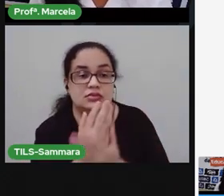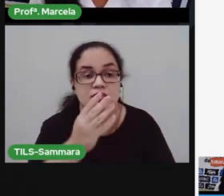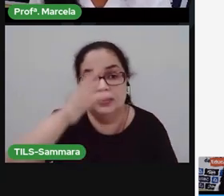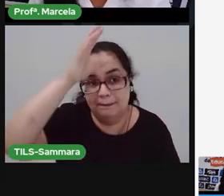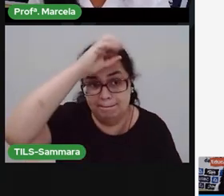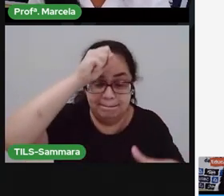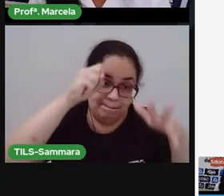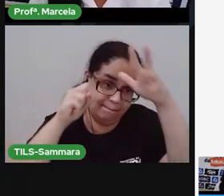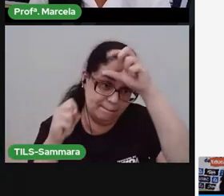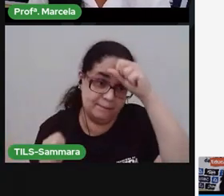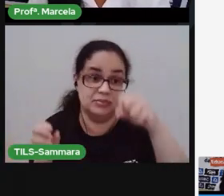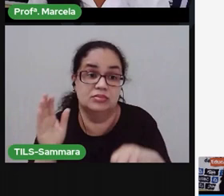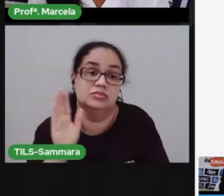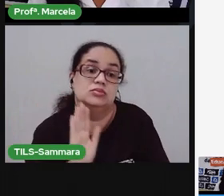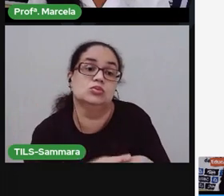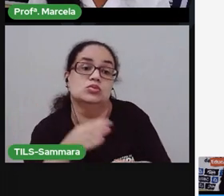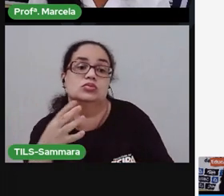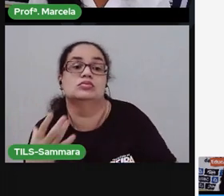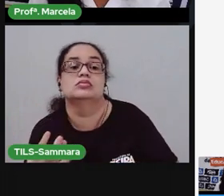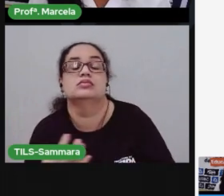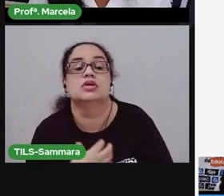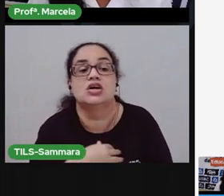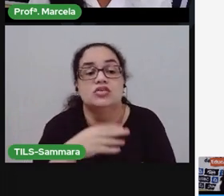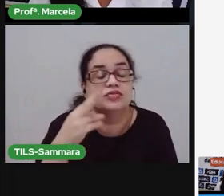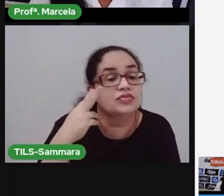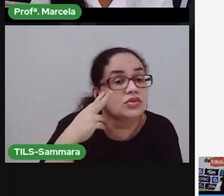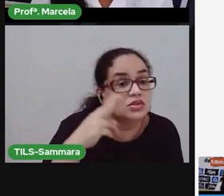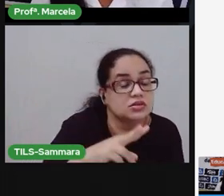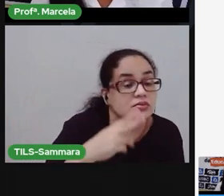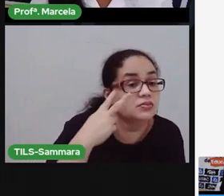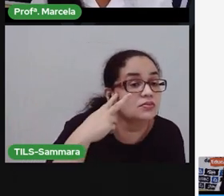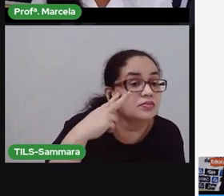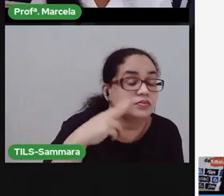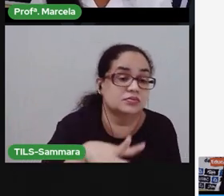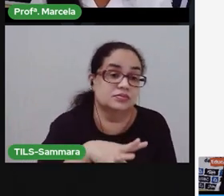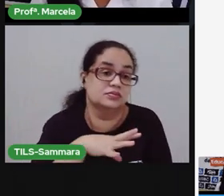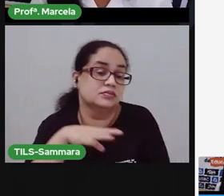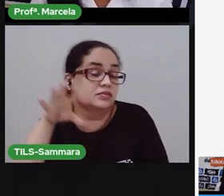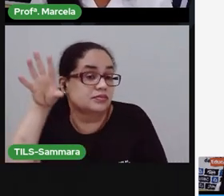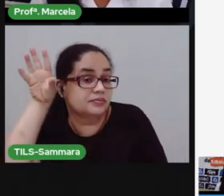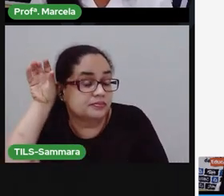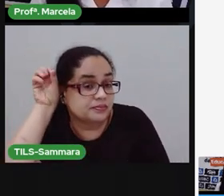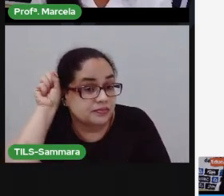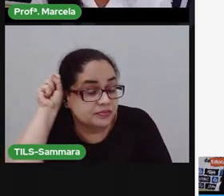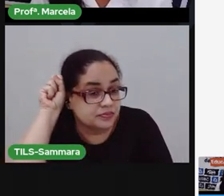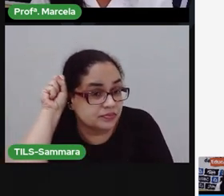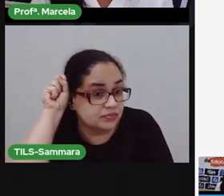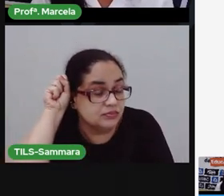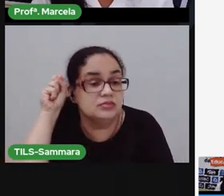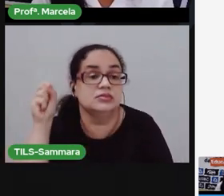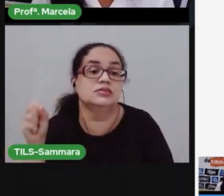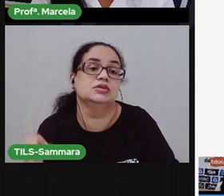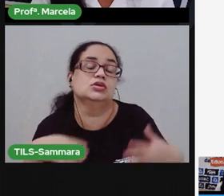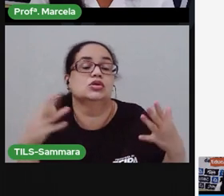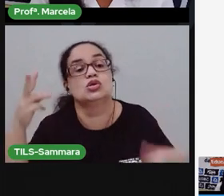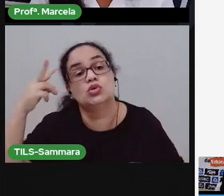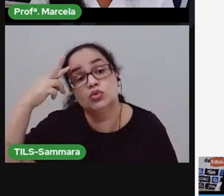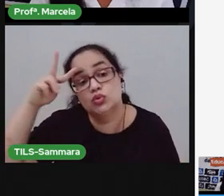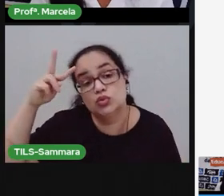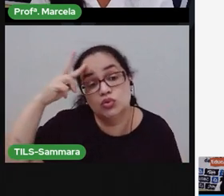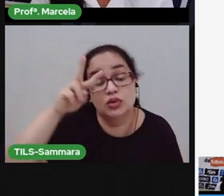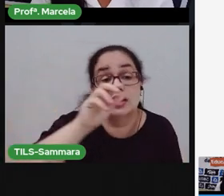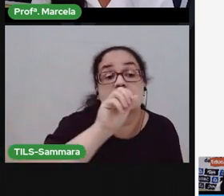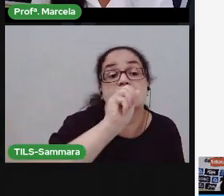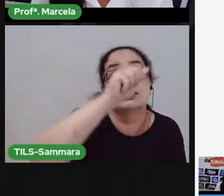Aprendemos mais sobre o sentido da visão. E do sentido da audição. Conhecemos a historinha da Ana,